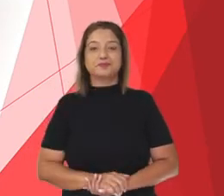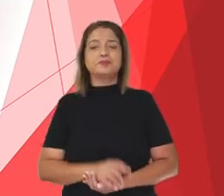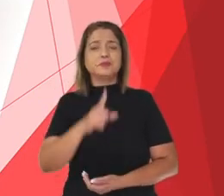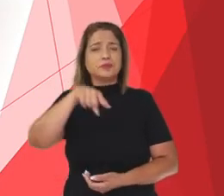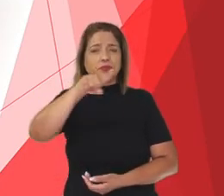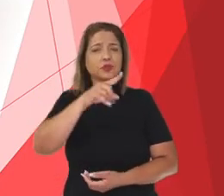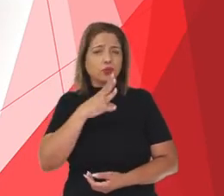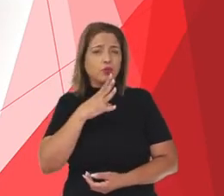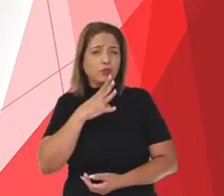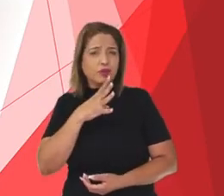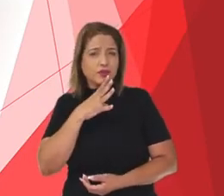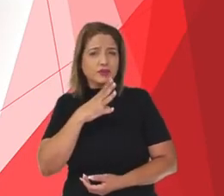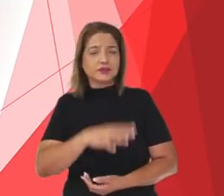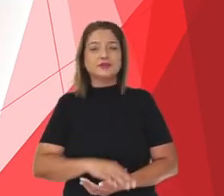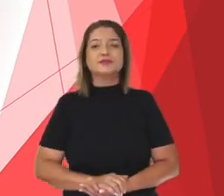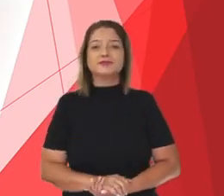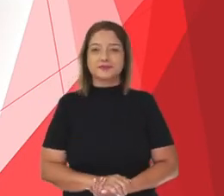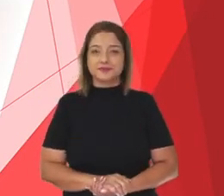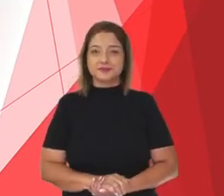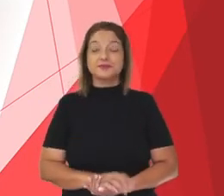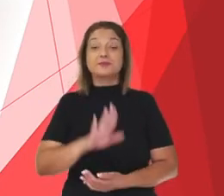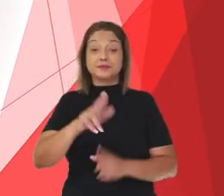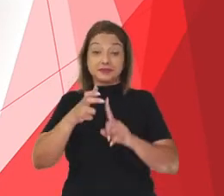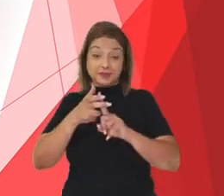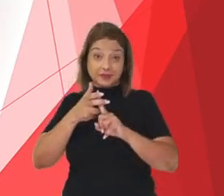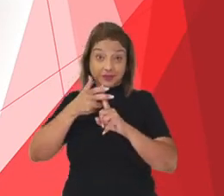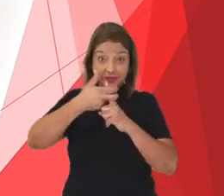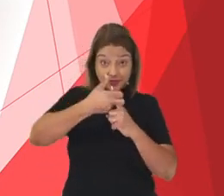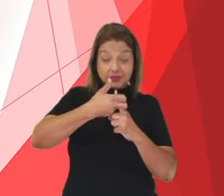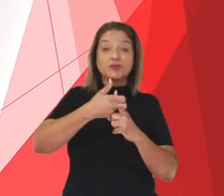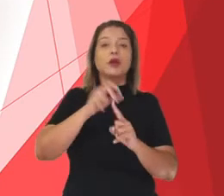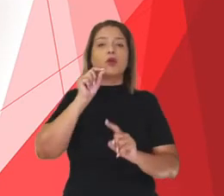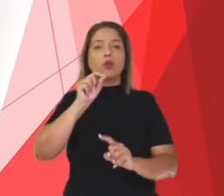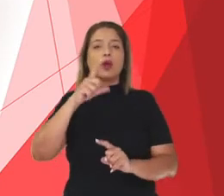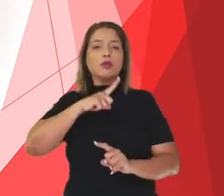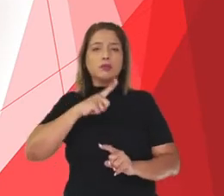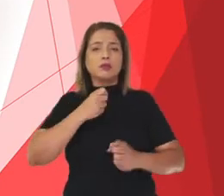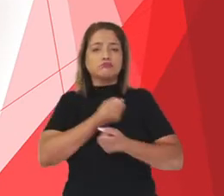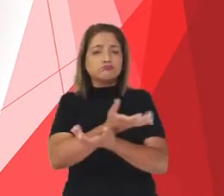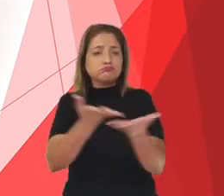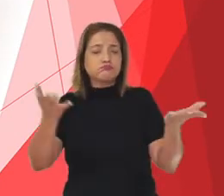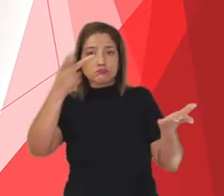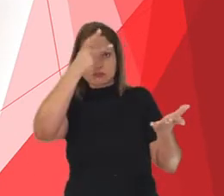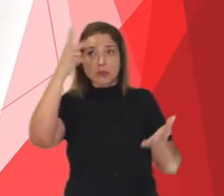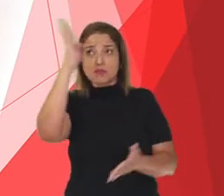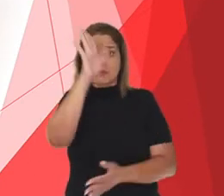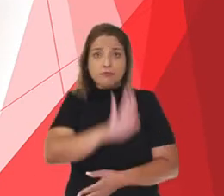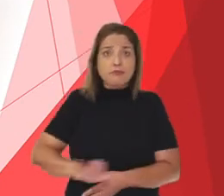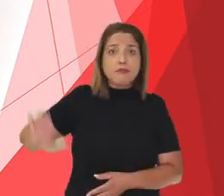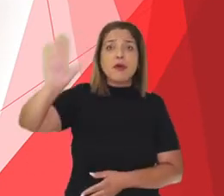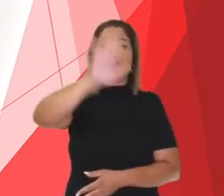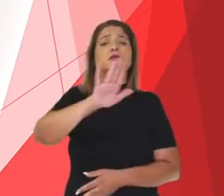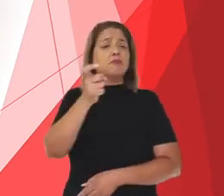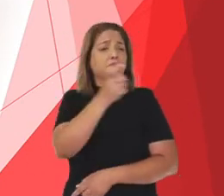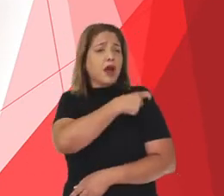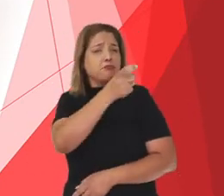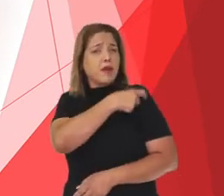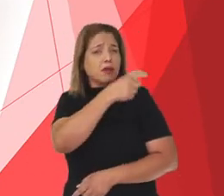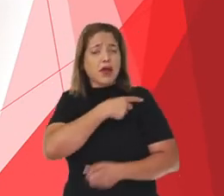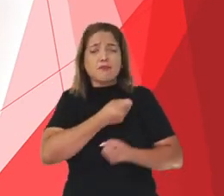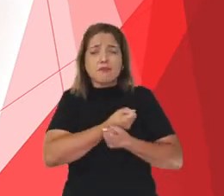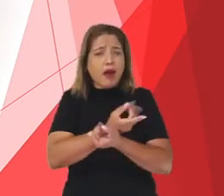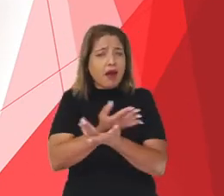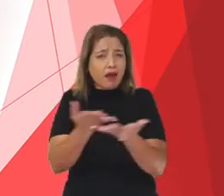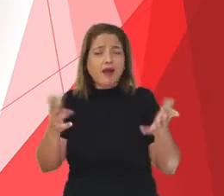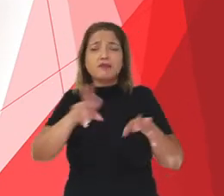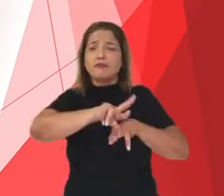Você já ouviu falar dele? O SUS oferece aos cidadãos brasileiros muitas vacinas e